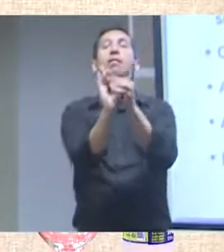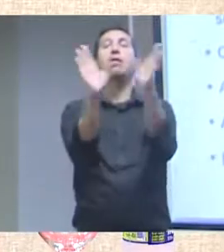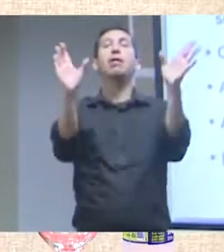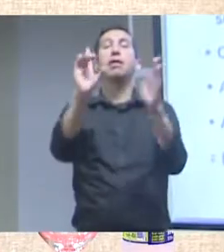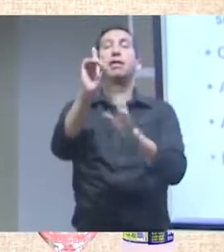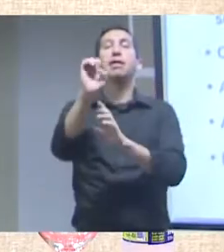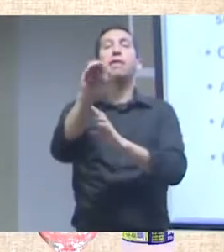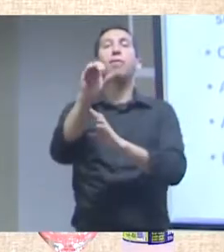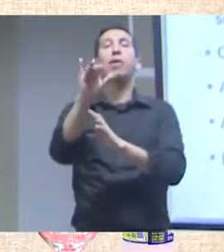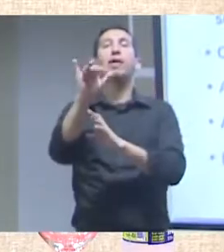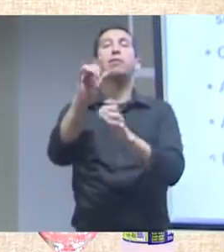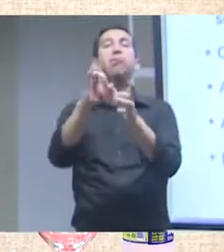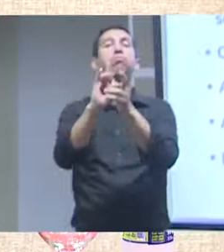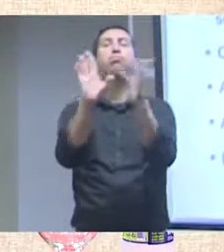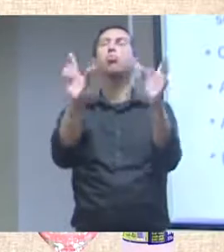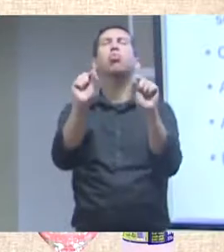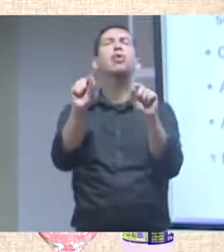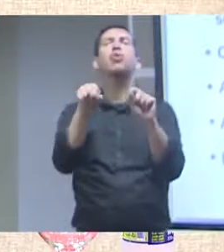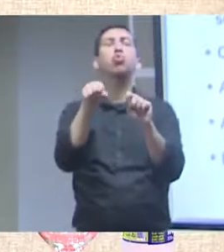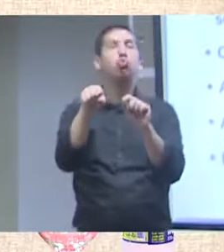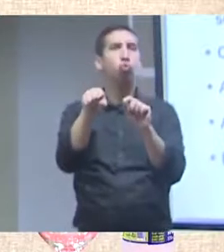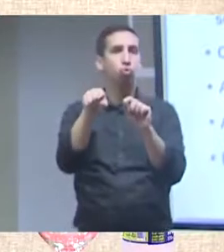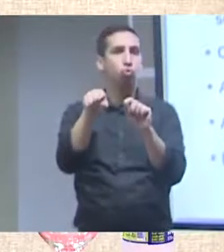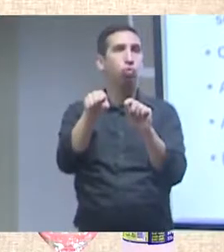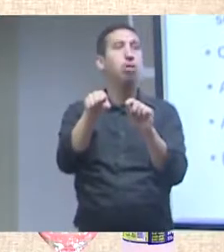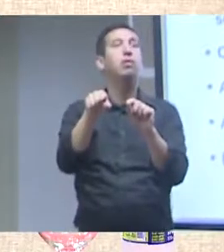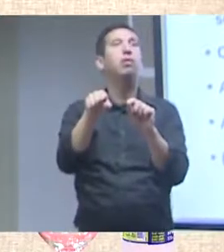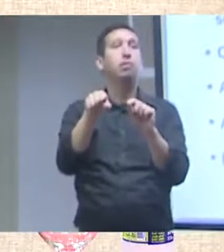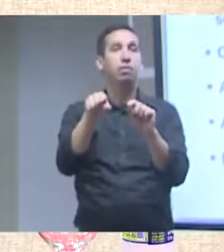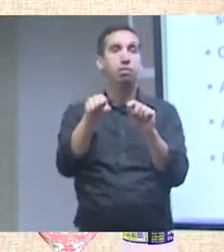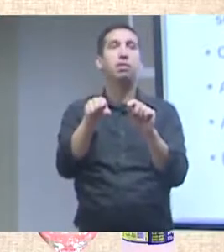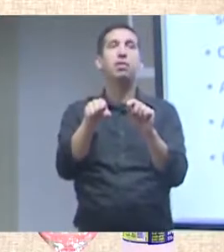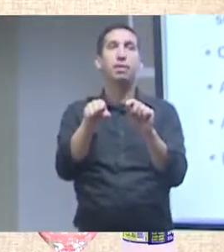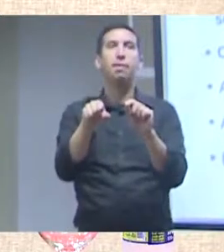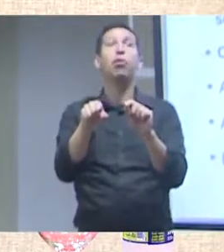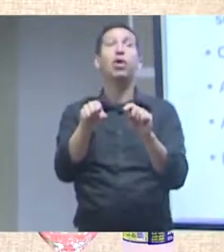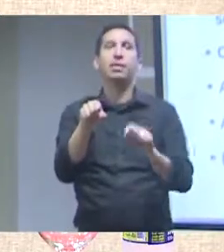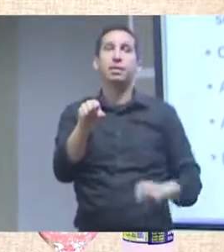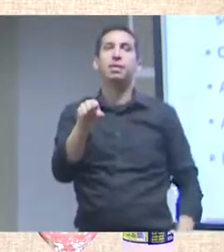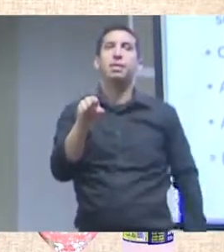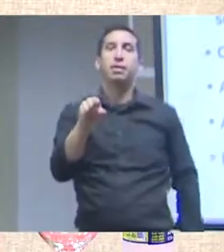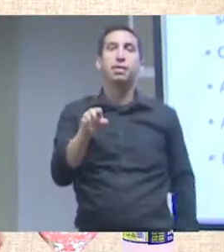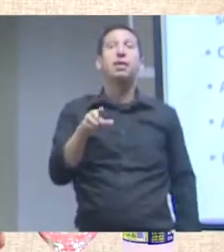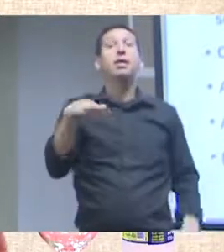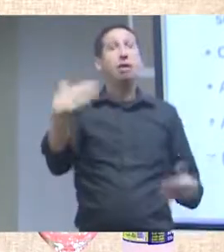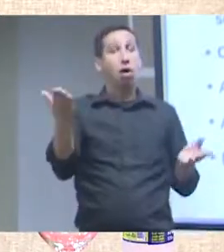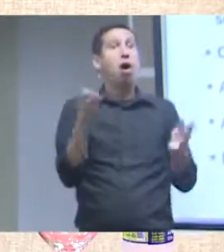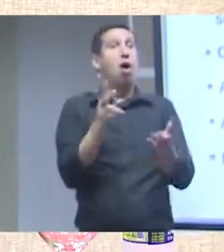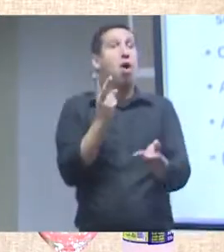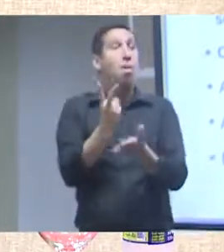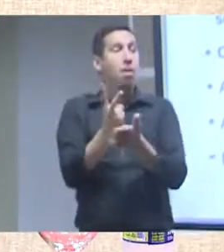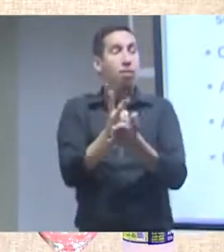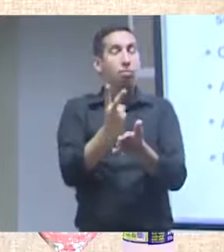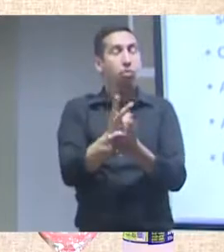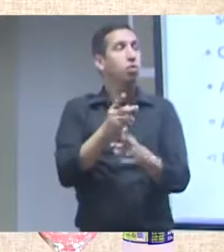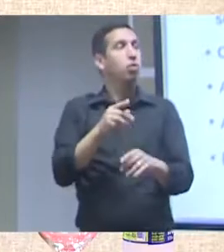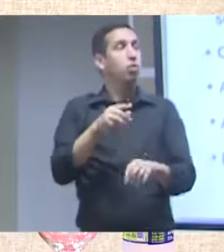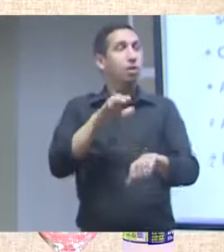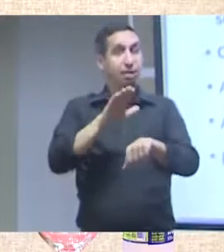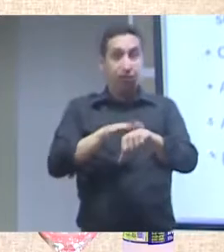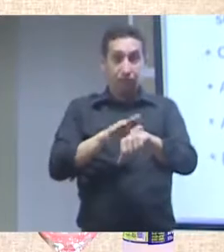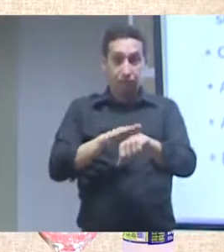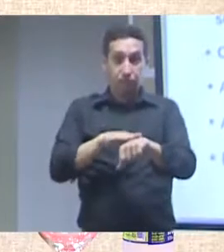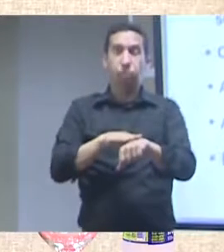representatividade, ao mesmo tempo que a democracia representativa é posta em questão. O que